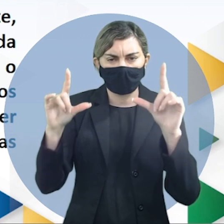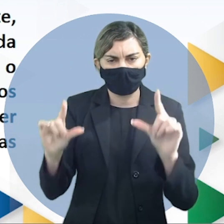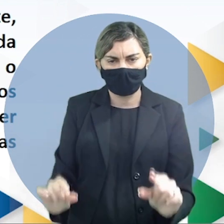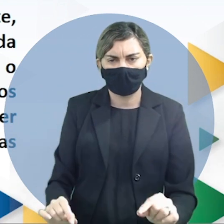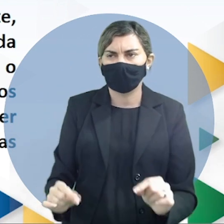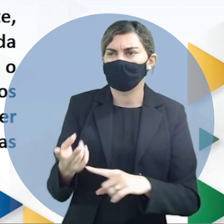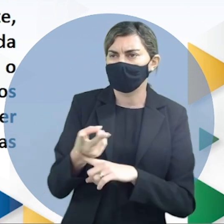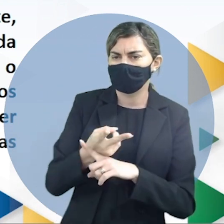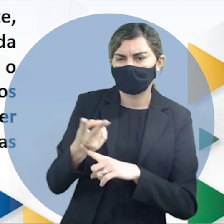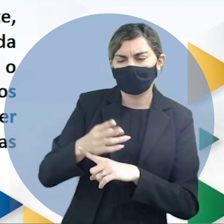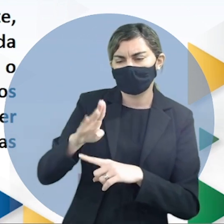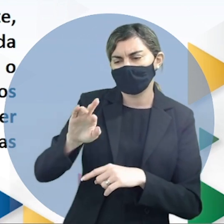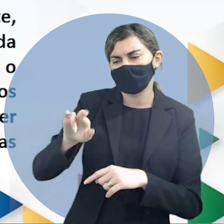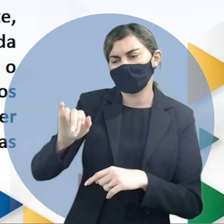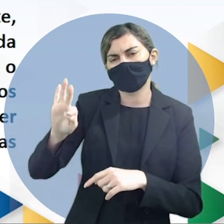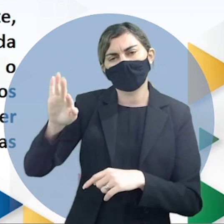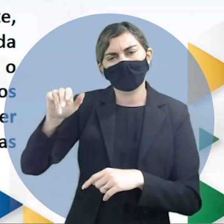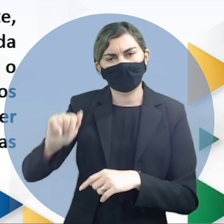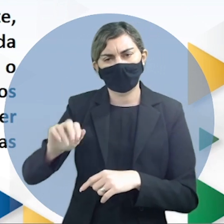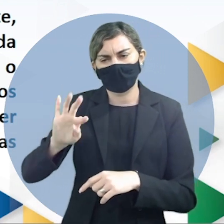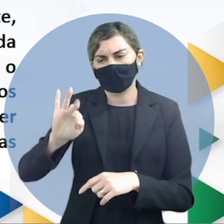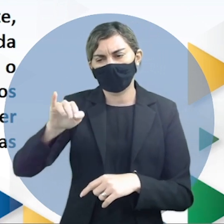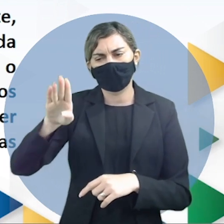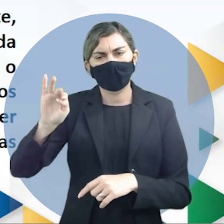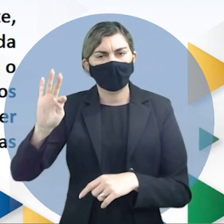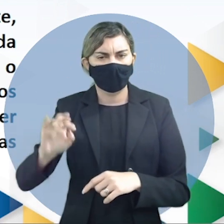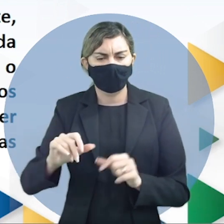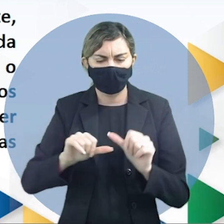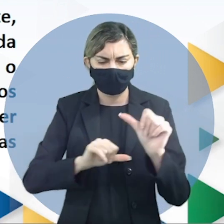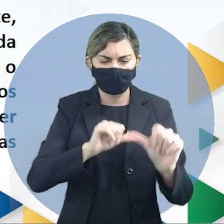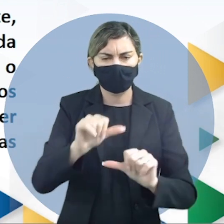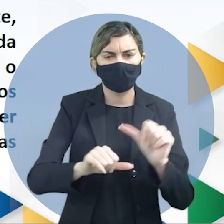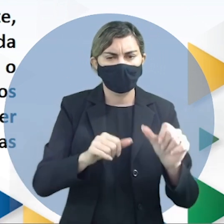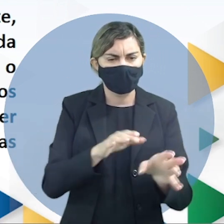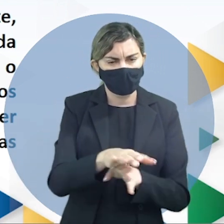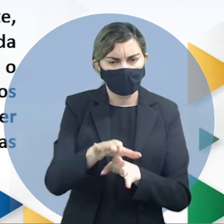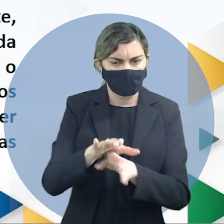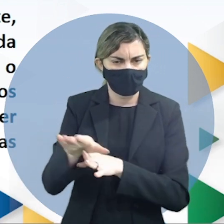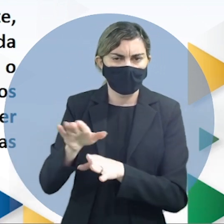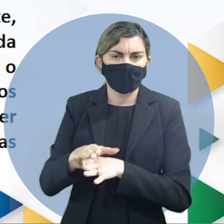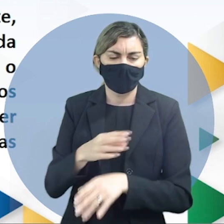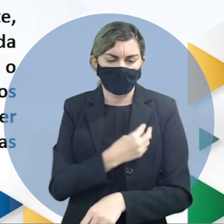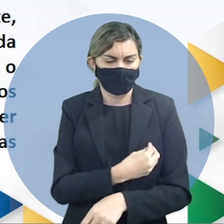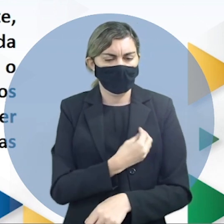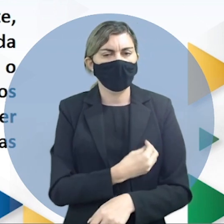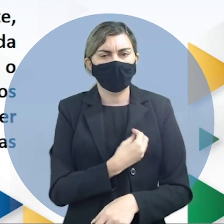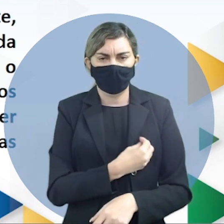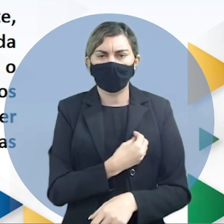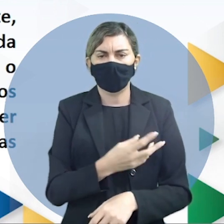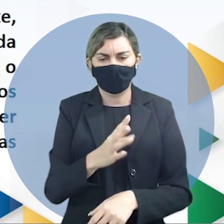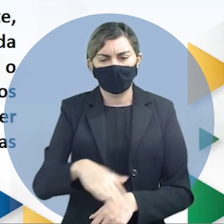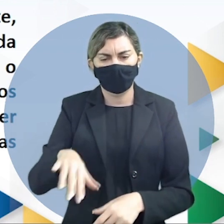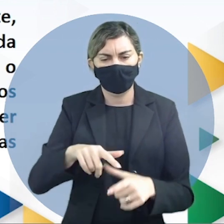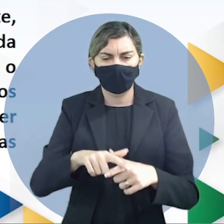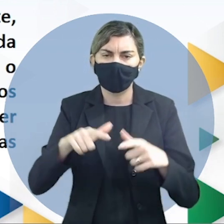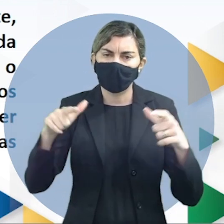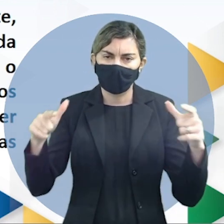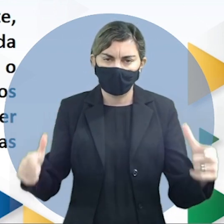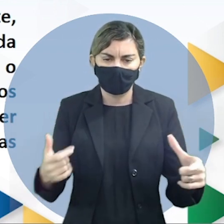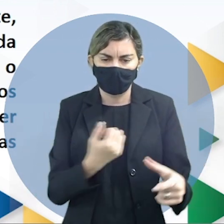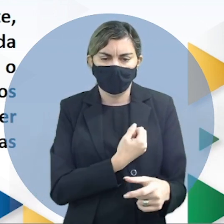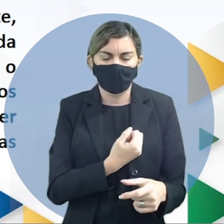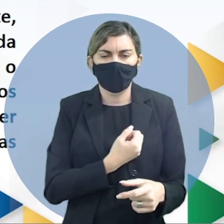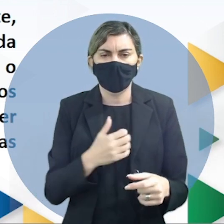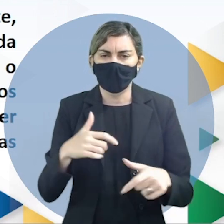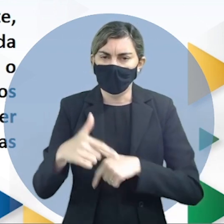expedição britânica ao Tibete restaurando a disciplina na vida monástica e aumentando o número